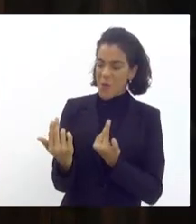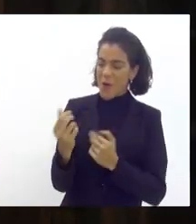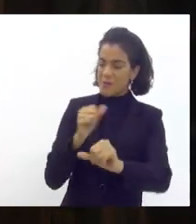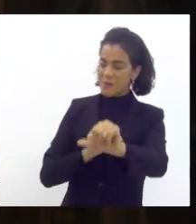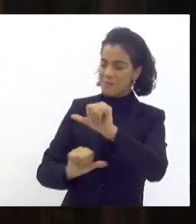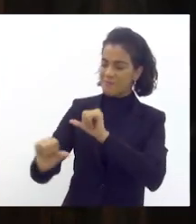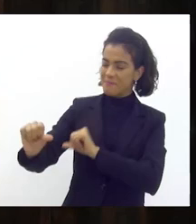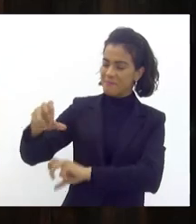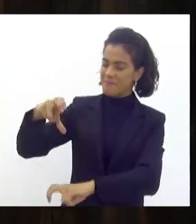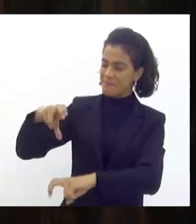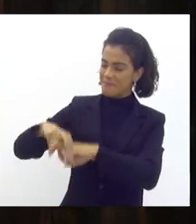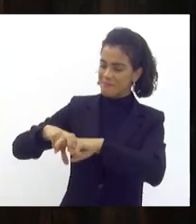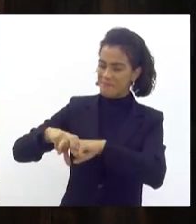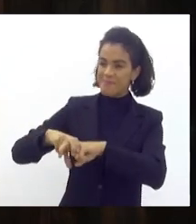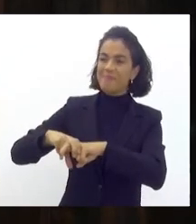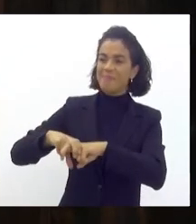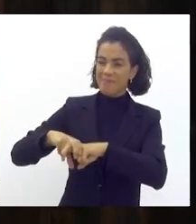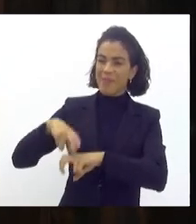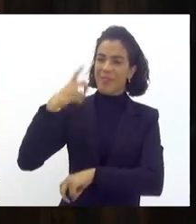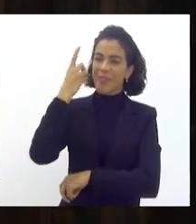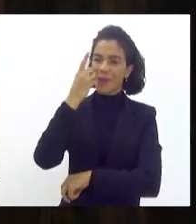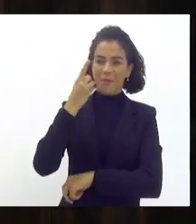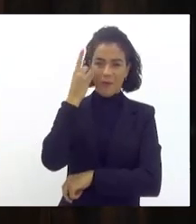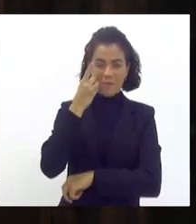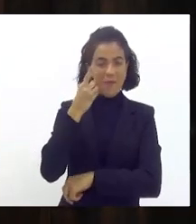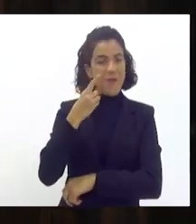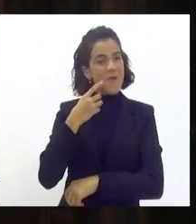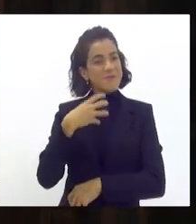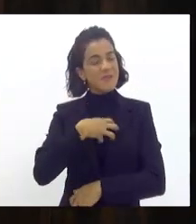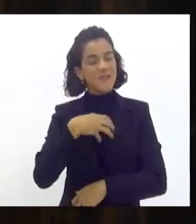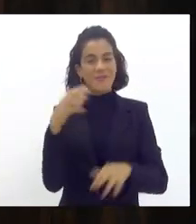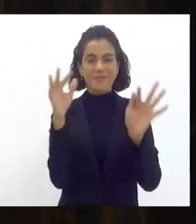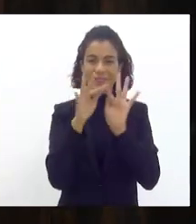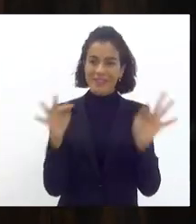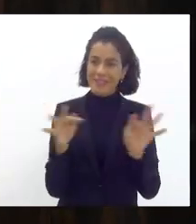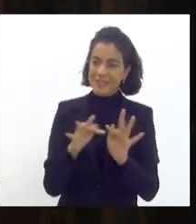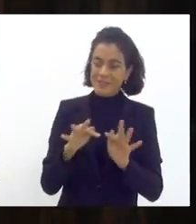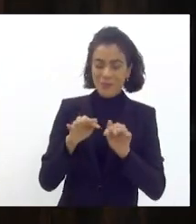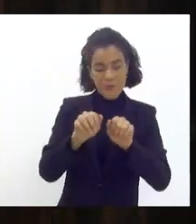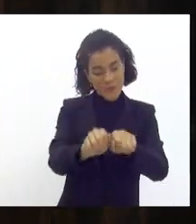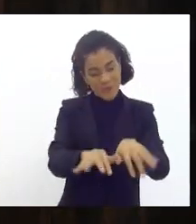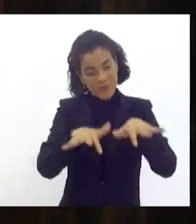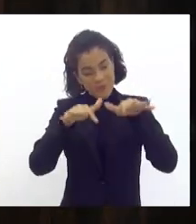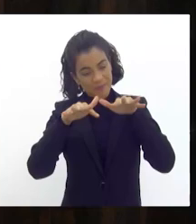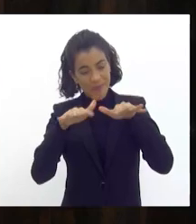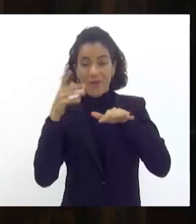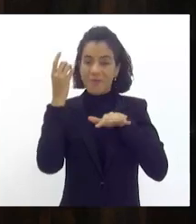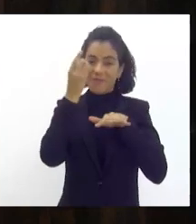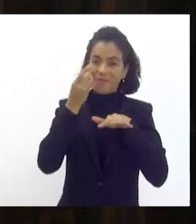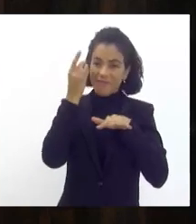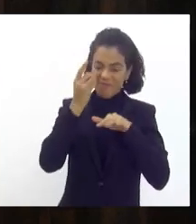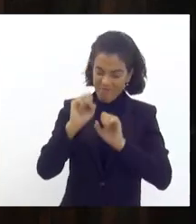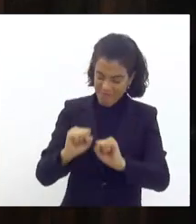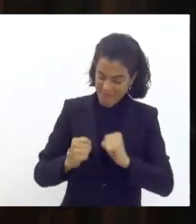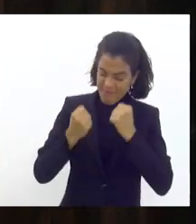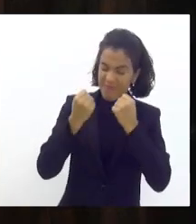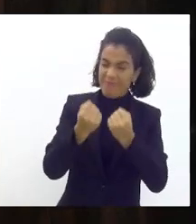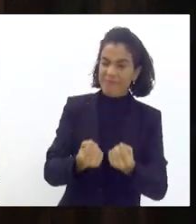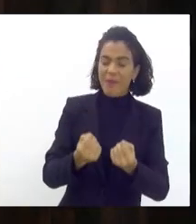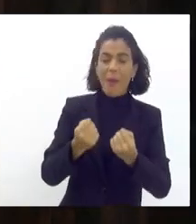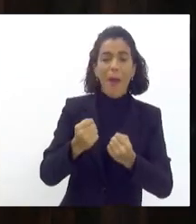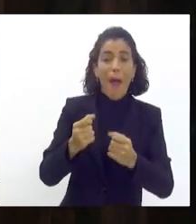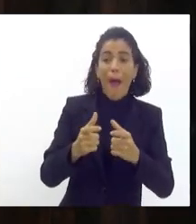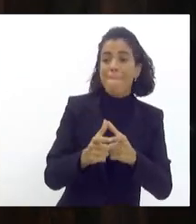na cadeira dos senhores. Eu fico muito contente de ver hoje uma bancada, um parlamento dedicado a fortalecer a nossa maior